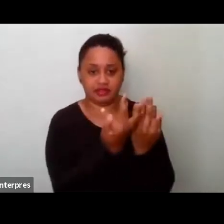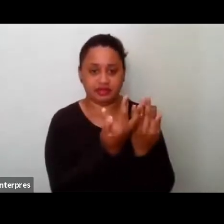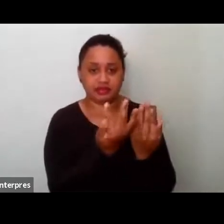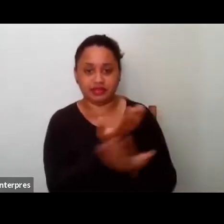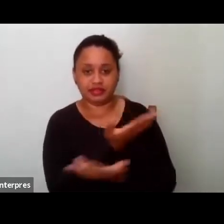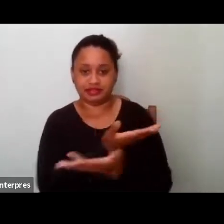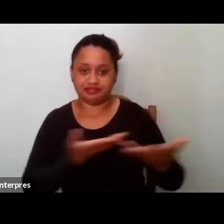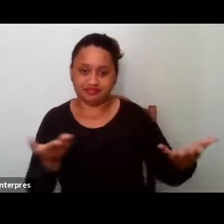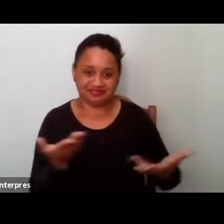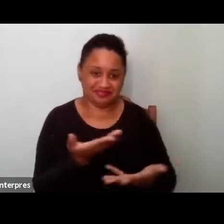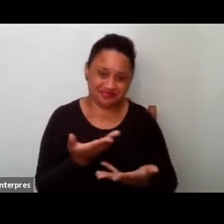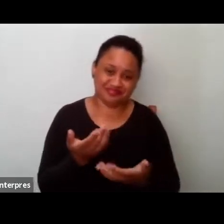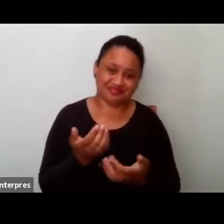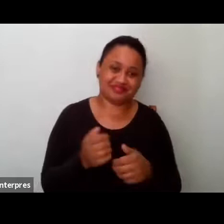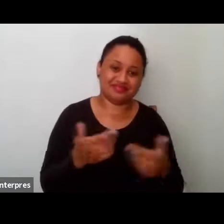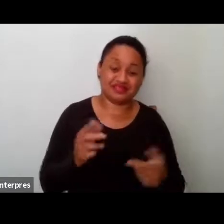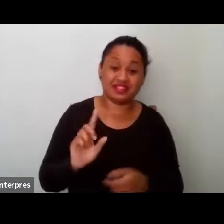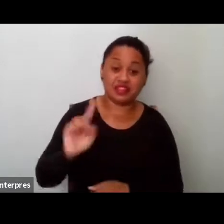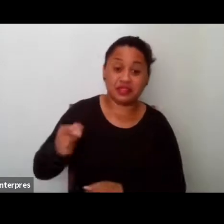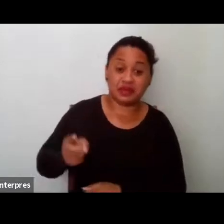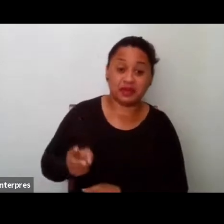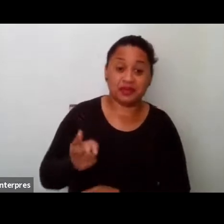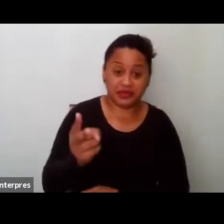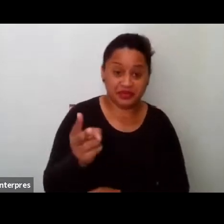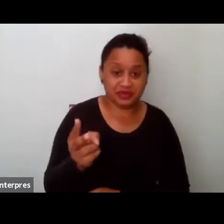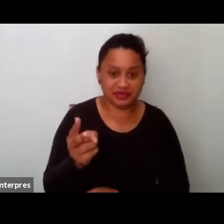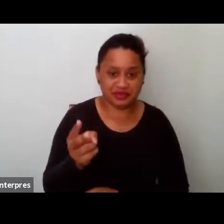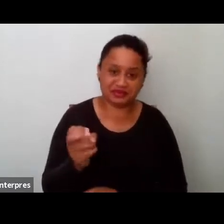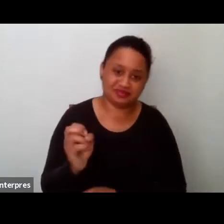é isso, continuamos depois da conversa.